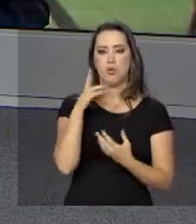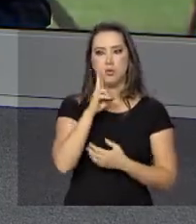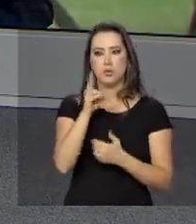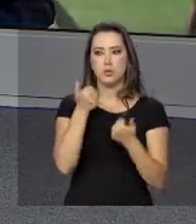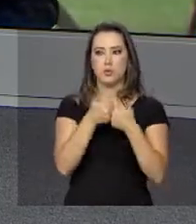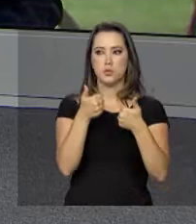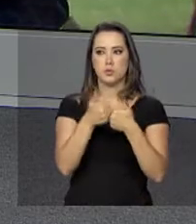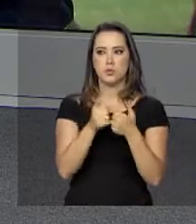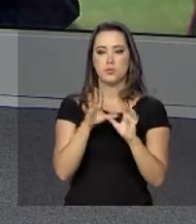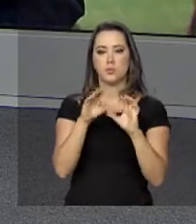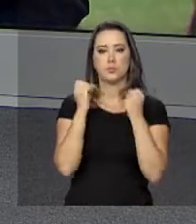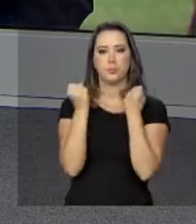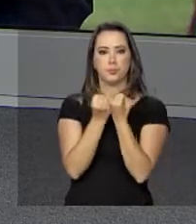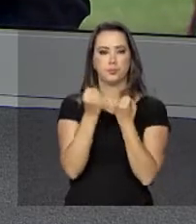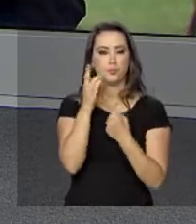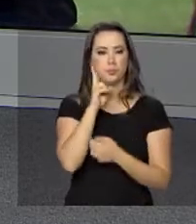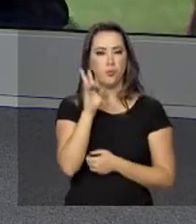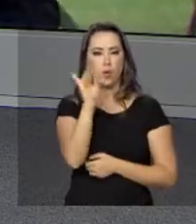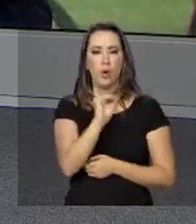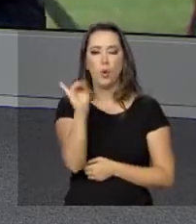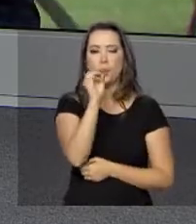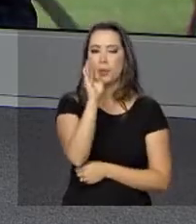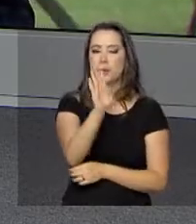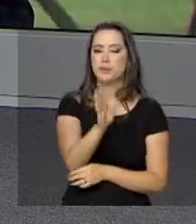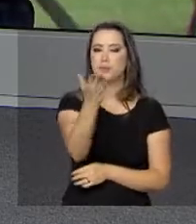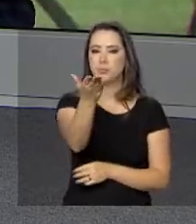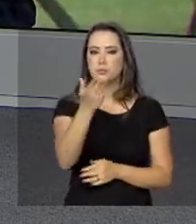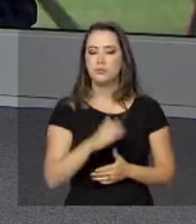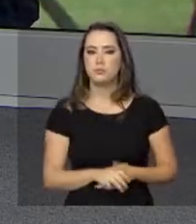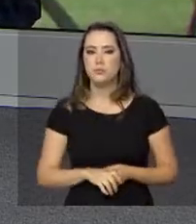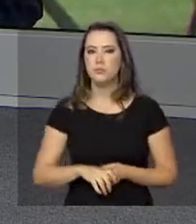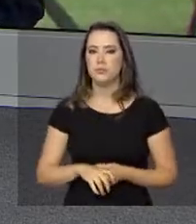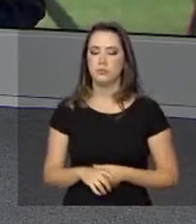acompanha este seminário. Oi, João Pedro. Boa tarde para você.